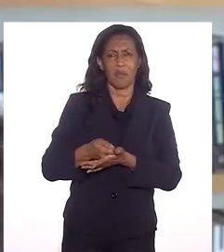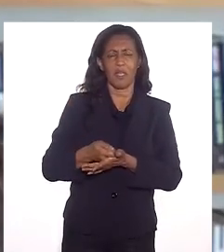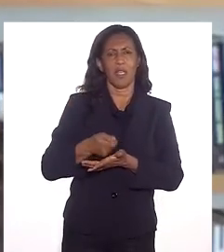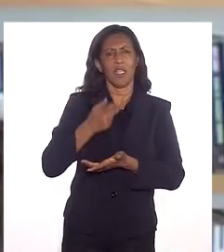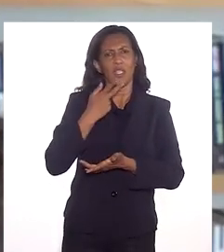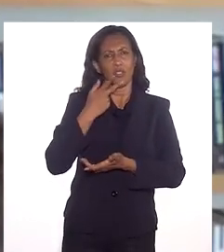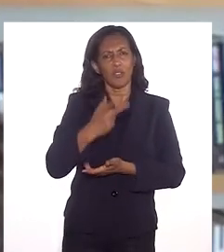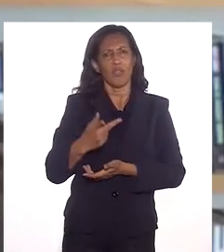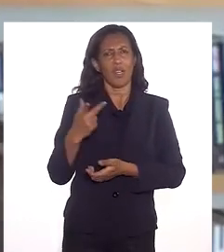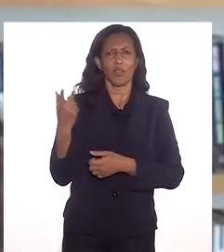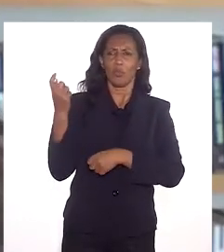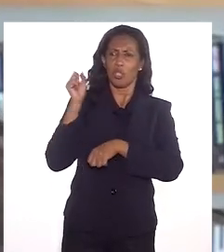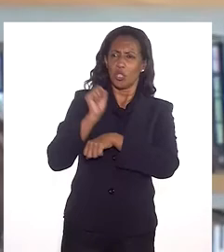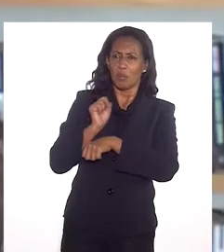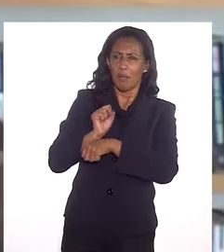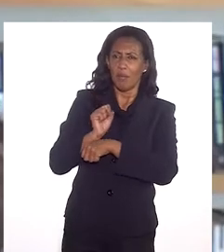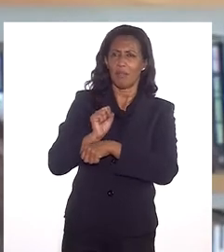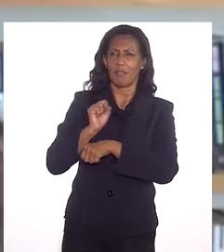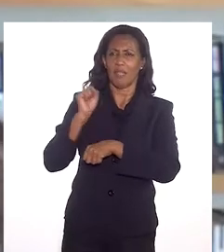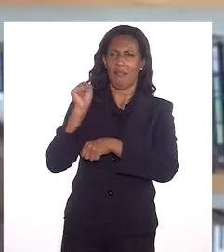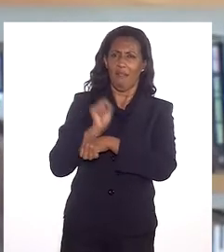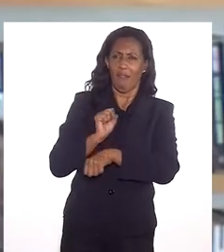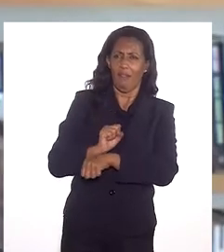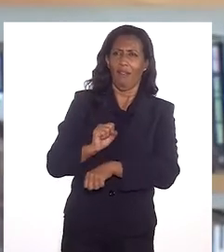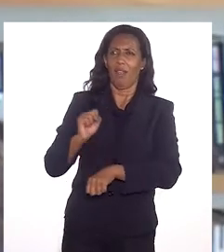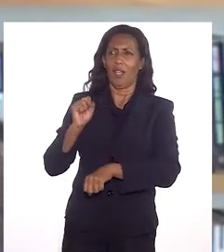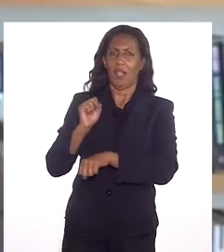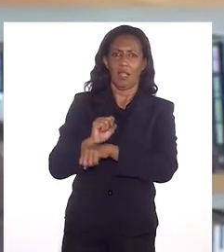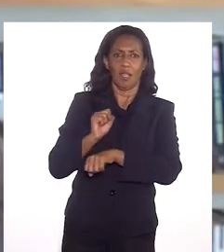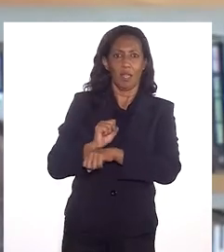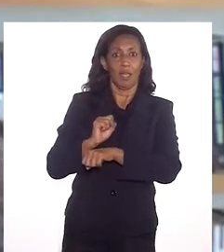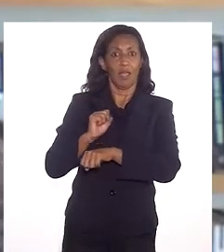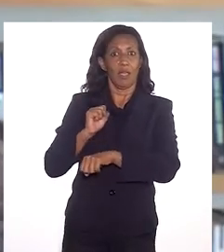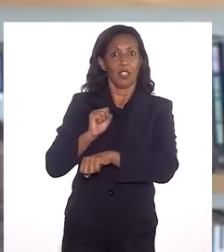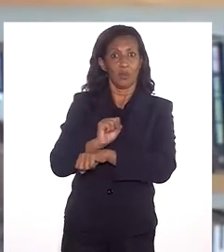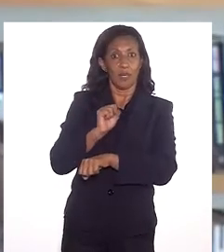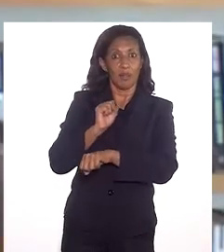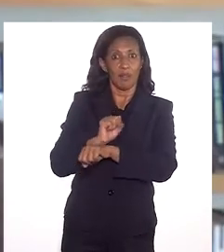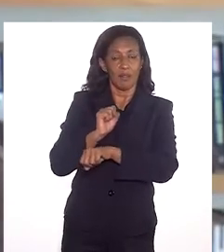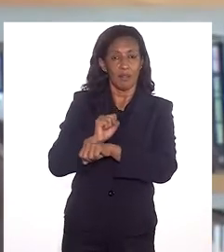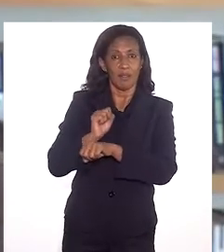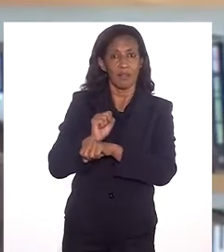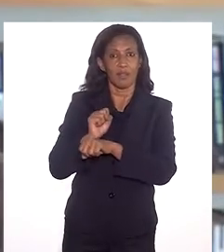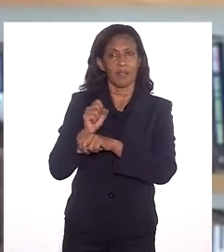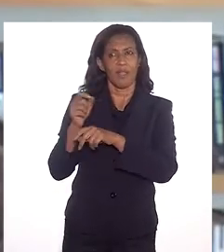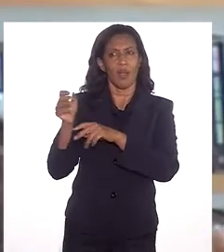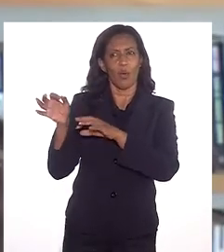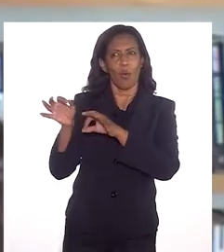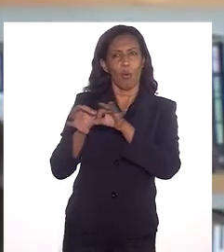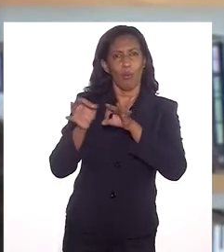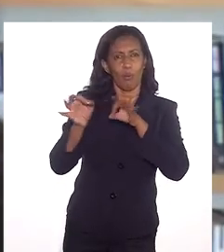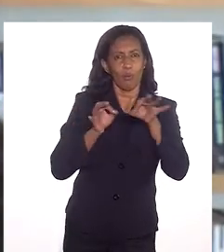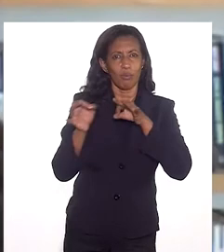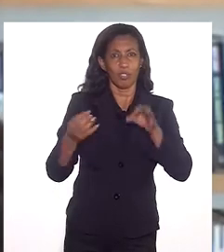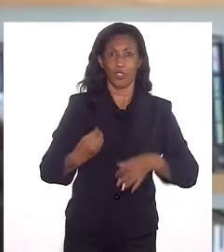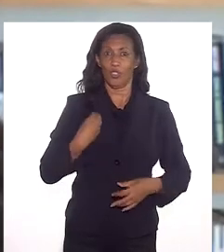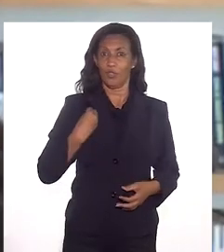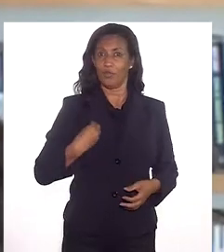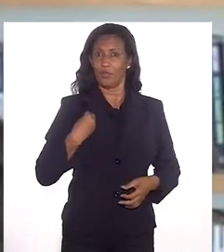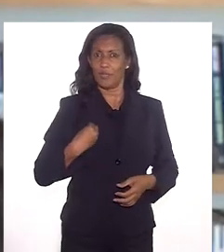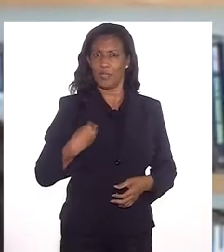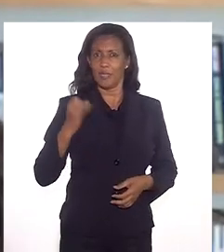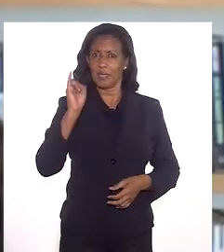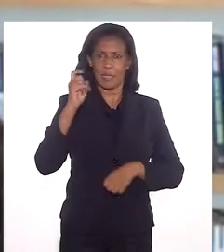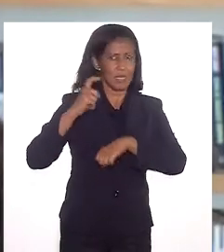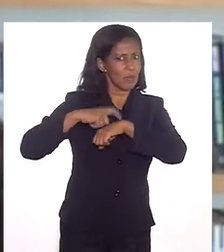de alimentar a esperança, porque eu sempre enxerguei a esperança como uma ferramenta de sobrevivência.